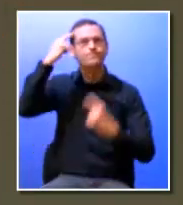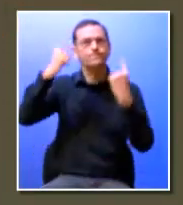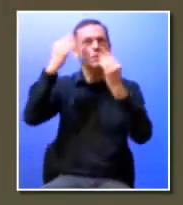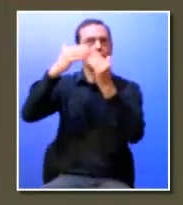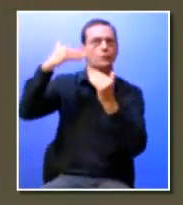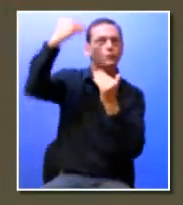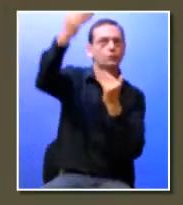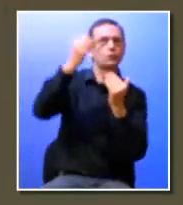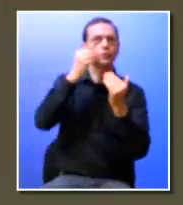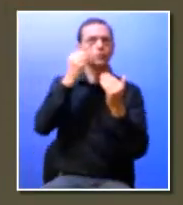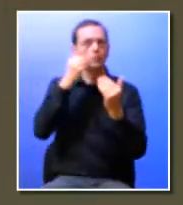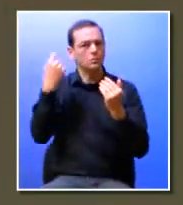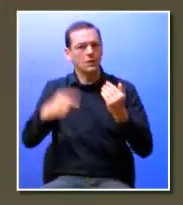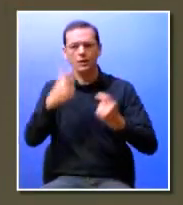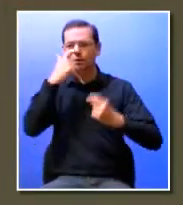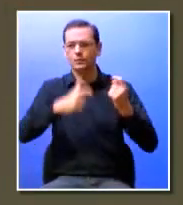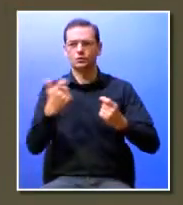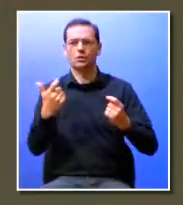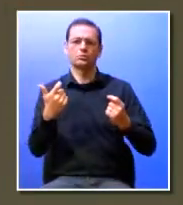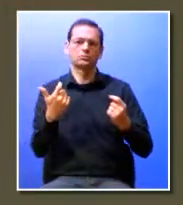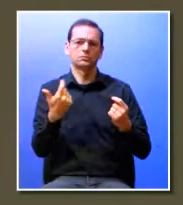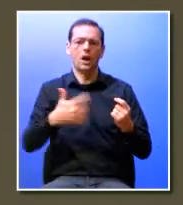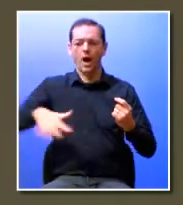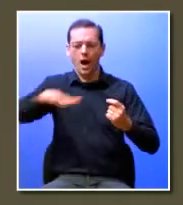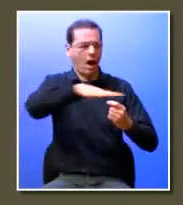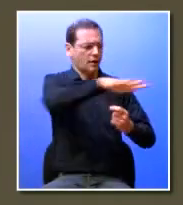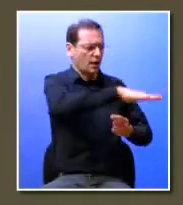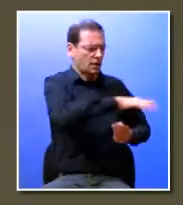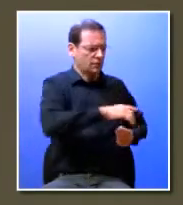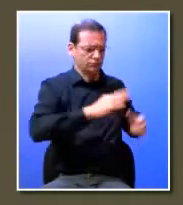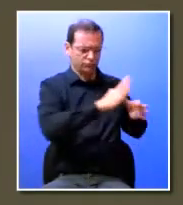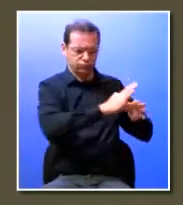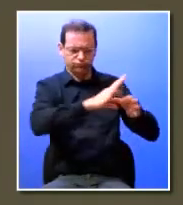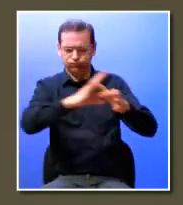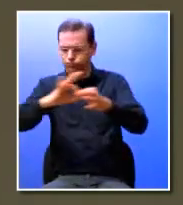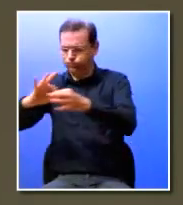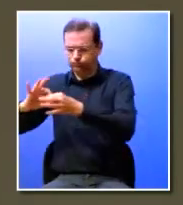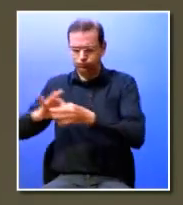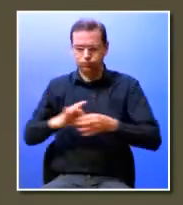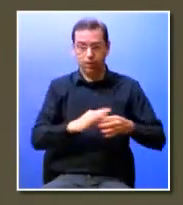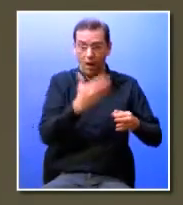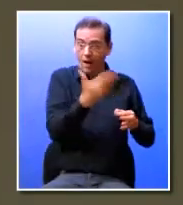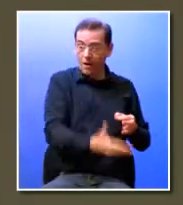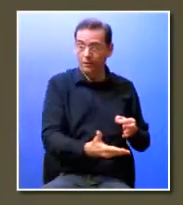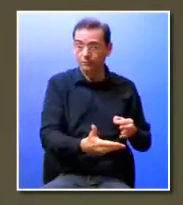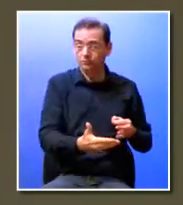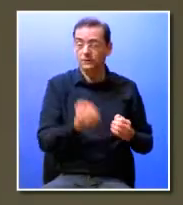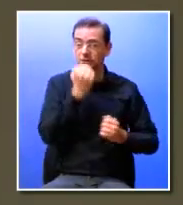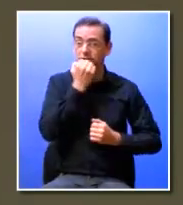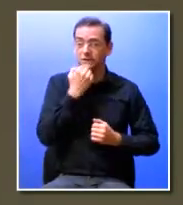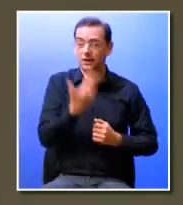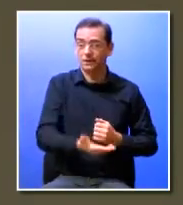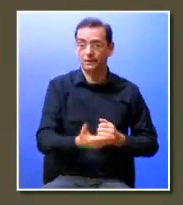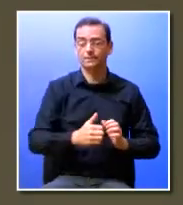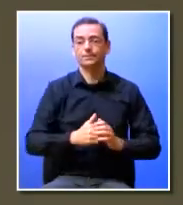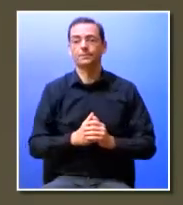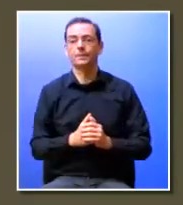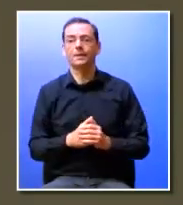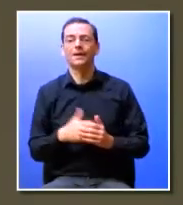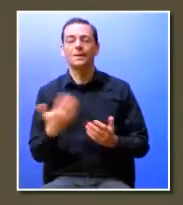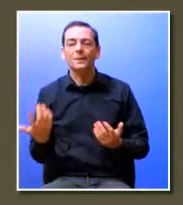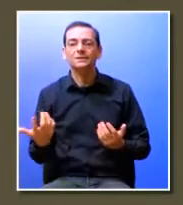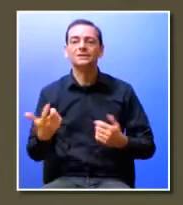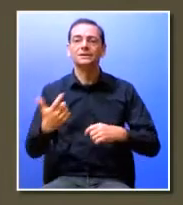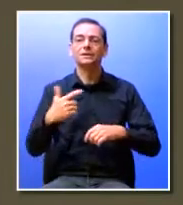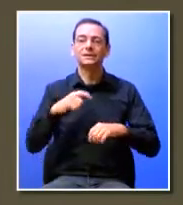portanto quer dizer a promiscuidade entre as duas áreas ou entre as duas entidades existe e ainda bem e existe mesmo o que temos que continuar a